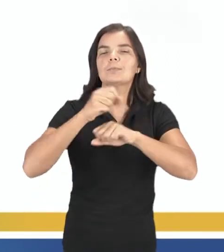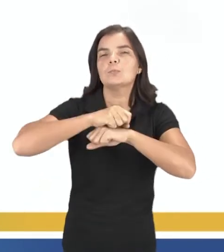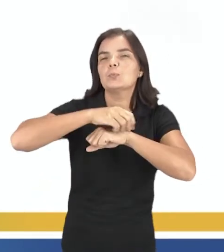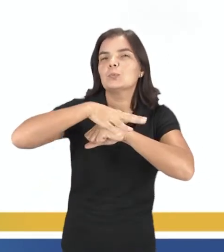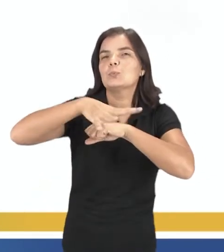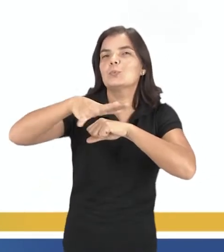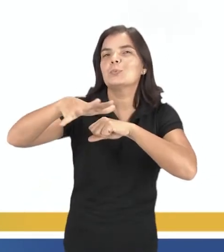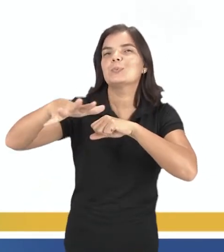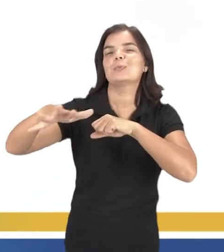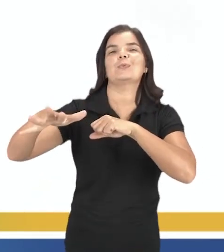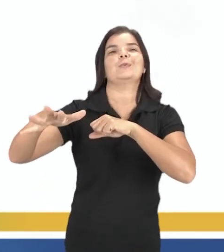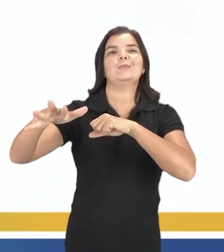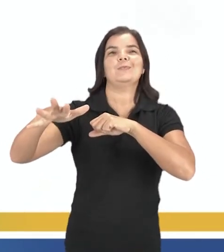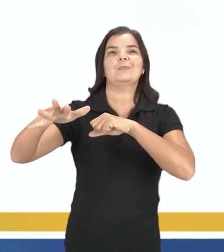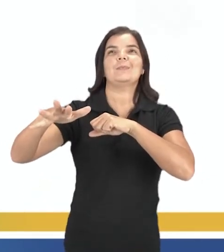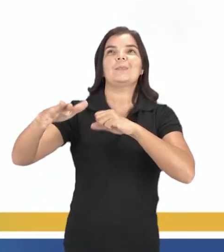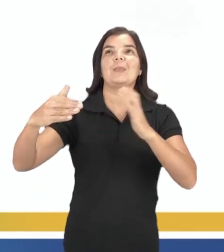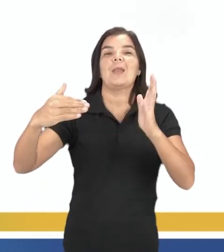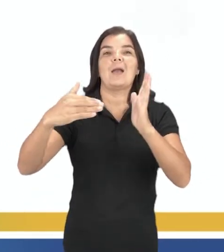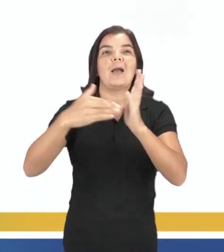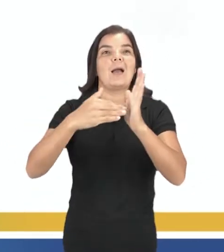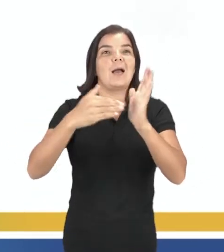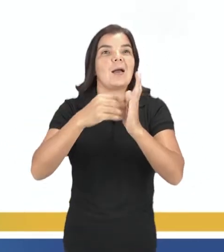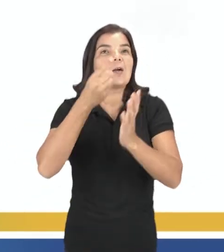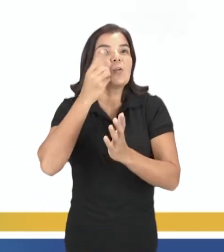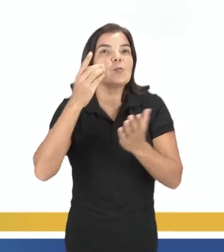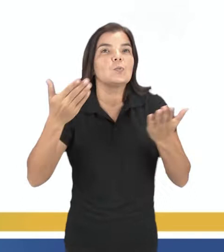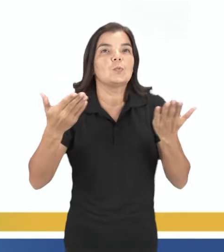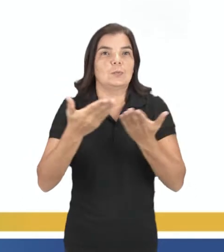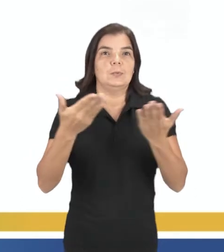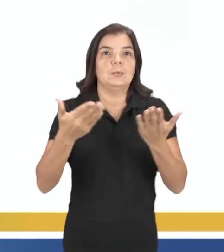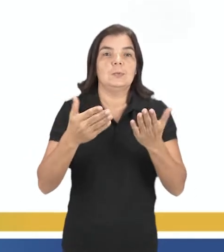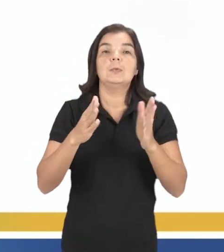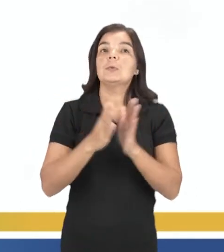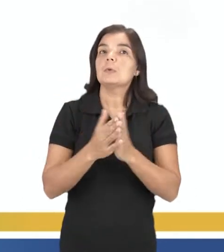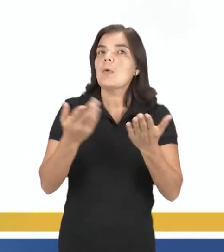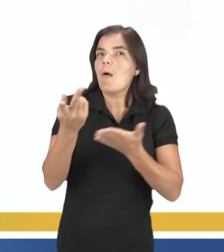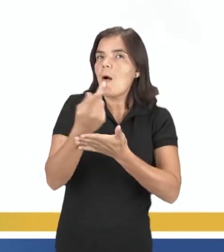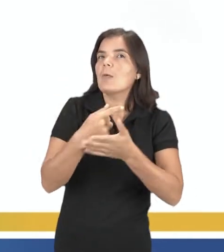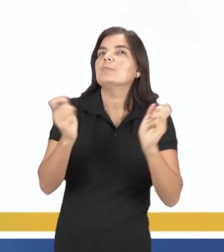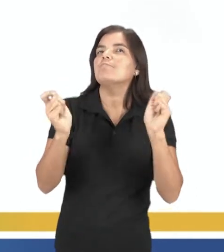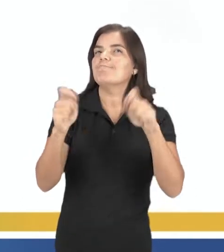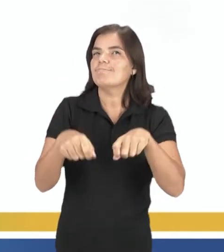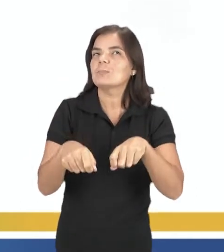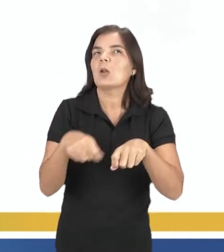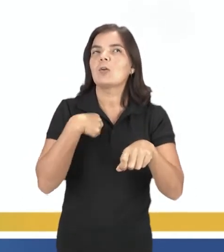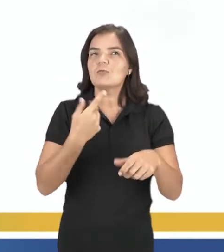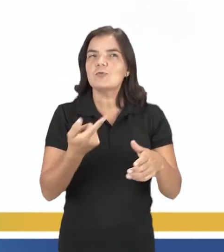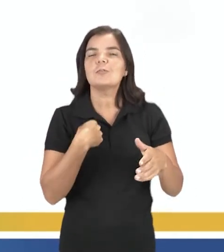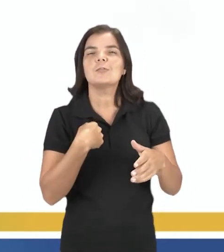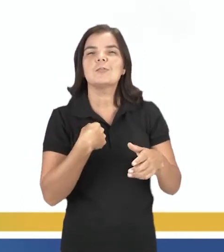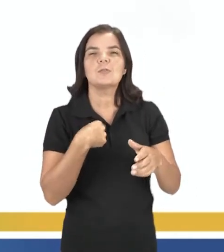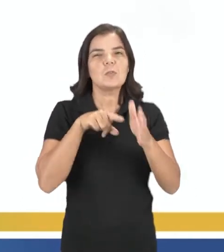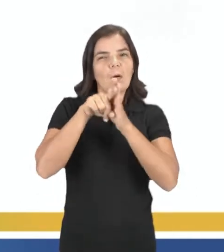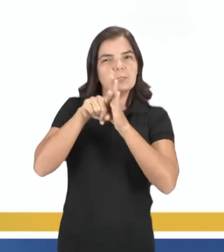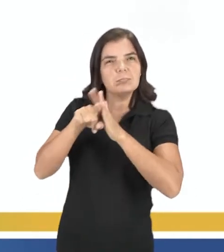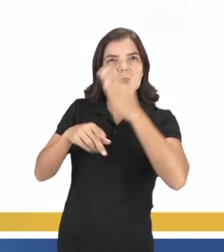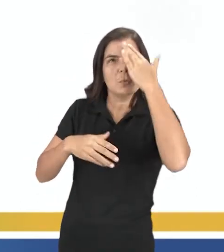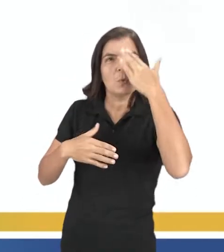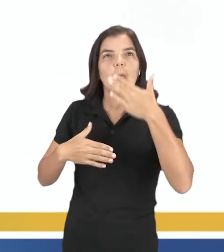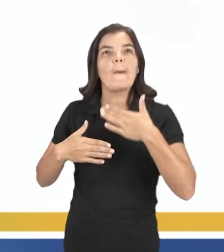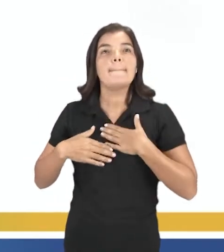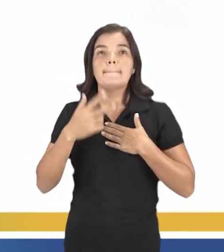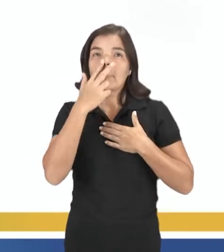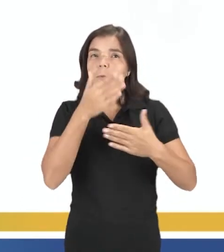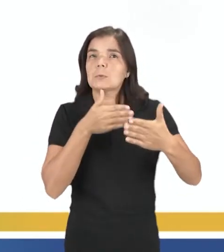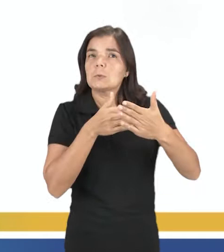estende-se aos dias de hoje. Se na arte atual as possibilidades de investigação do